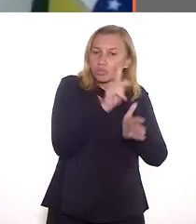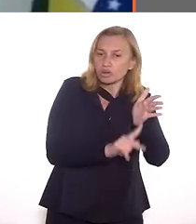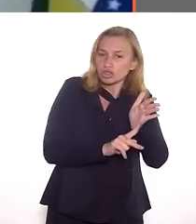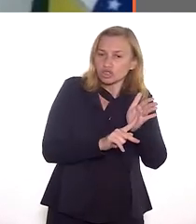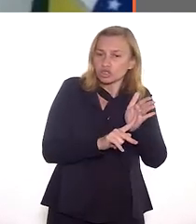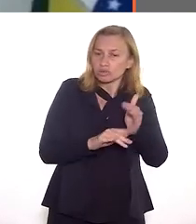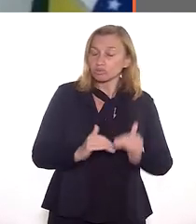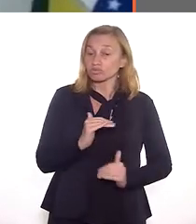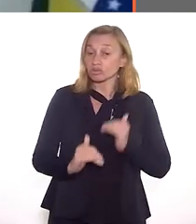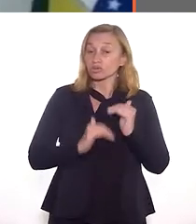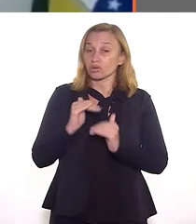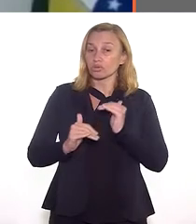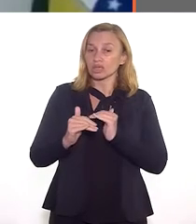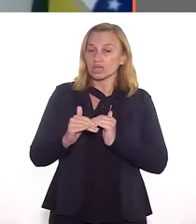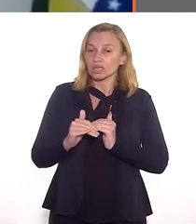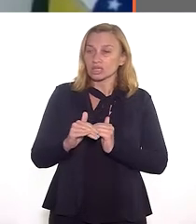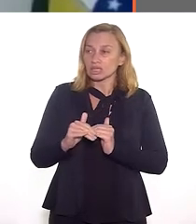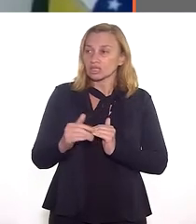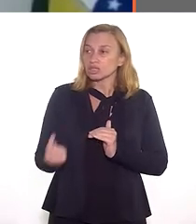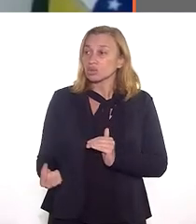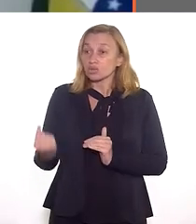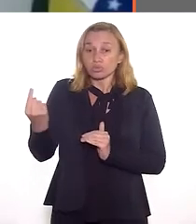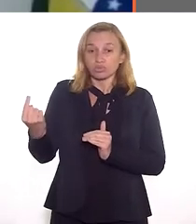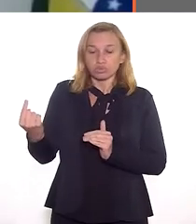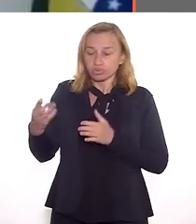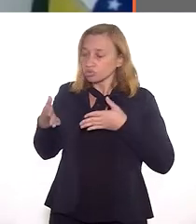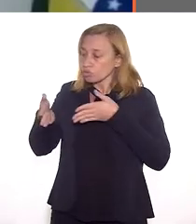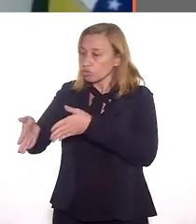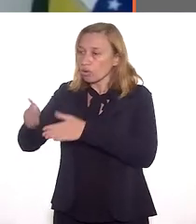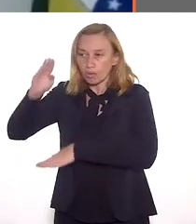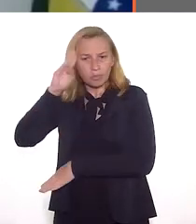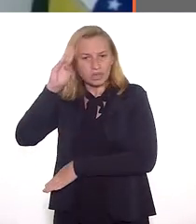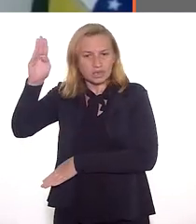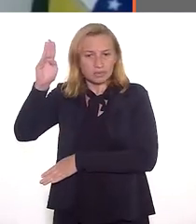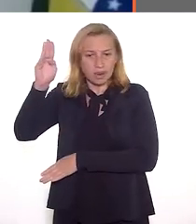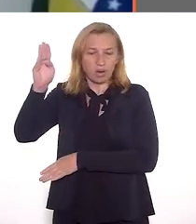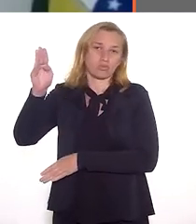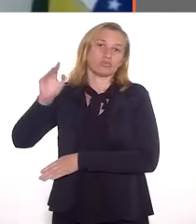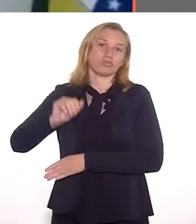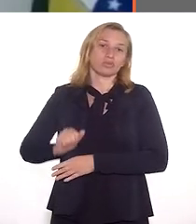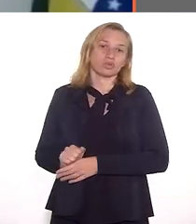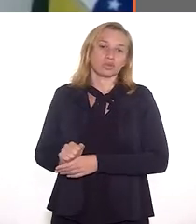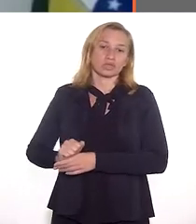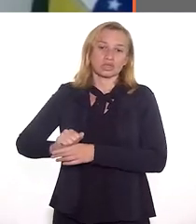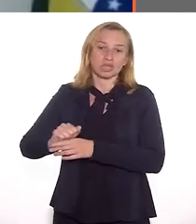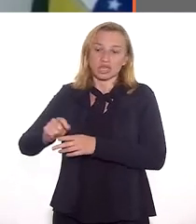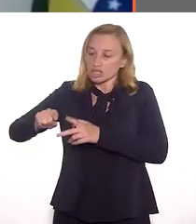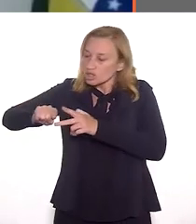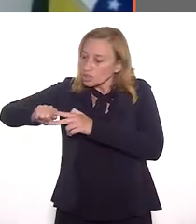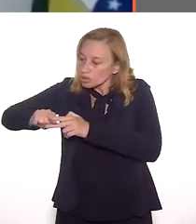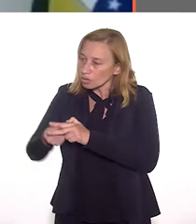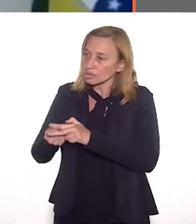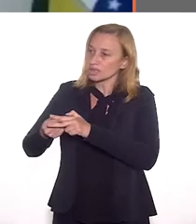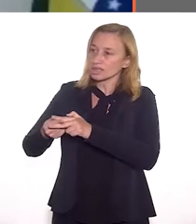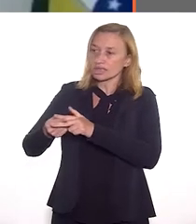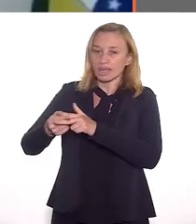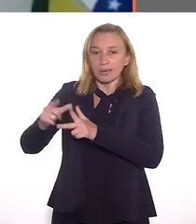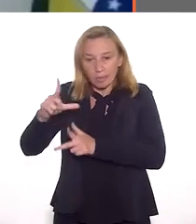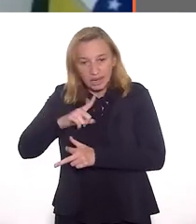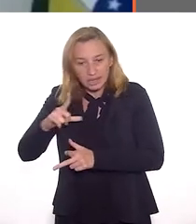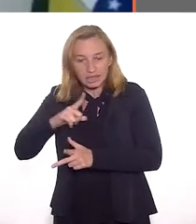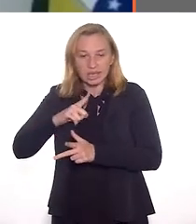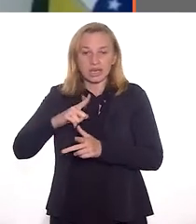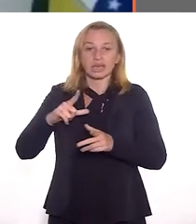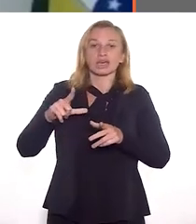projeto de desenvolvimento sem que um dos eixos centrais seja justamente enfrentar a desigualdade,